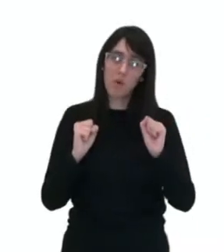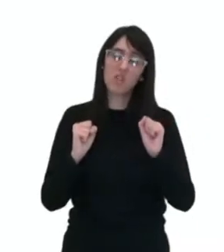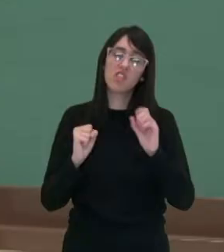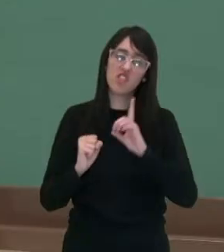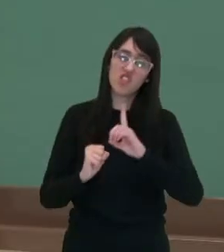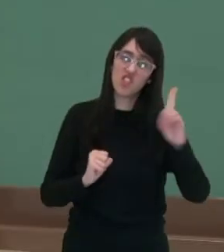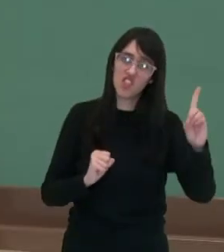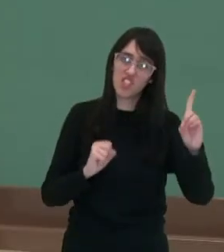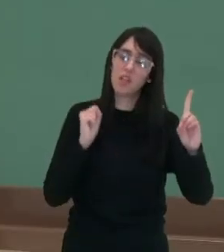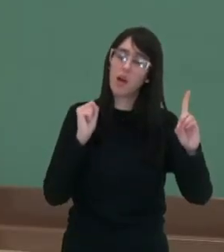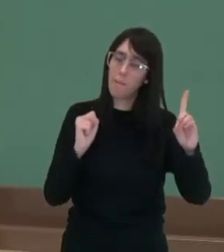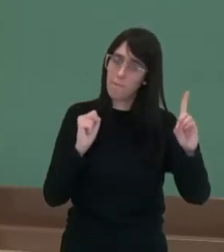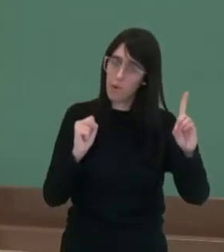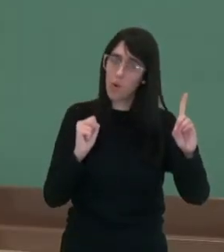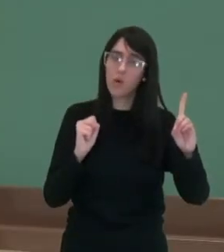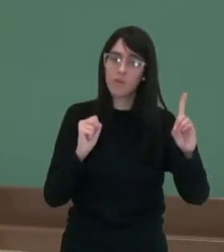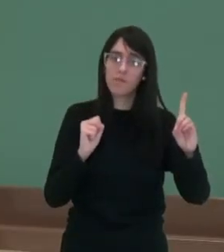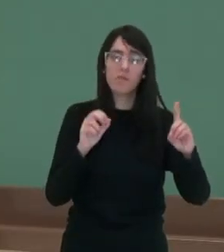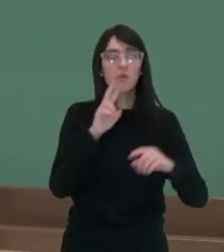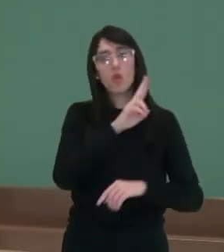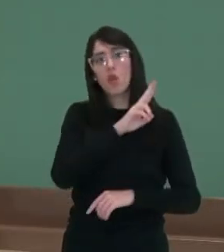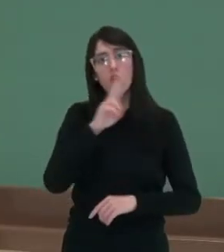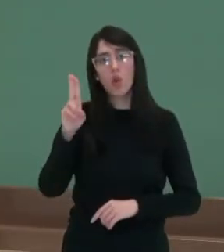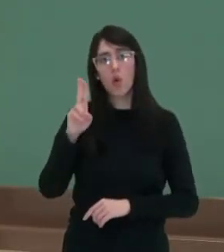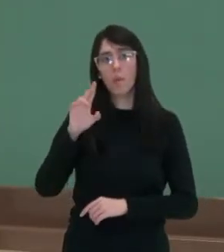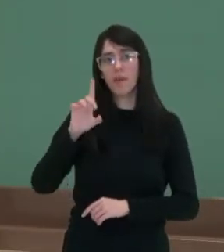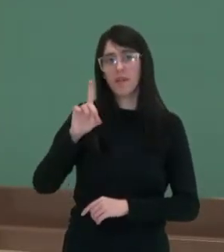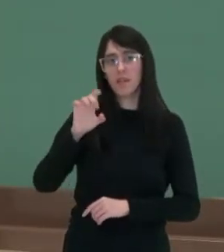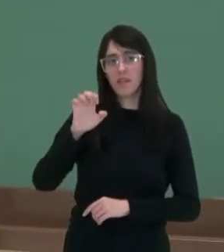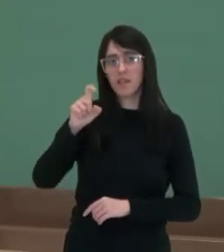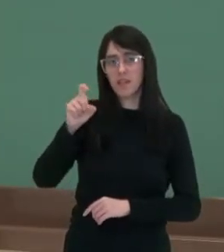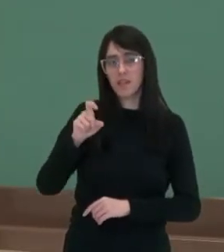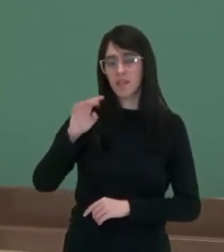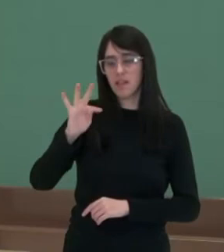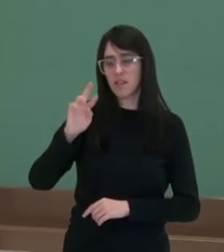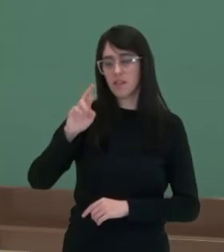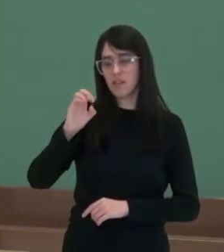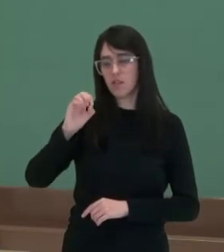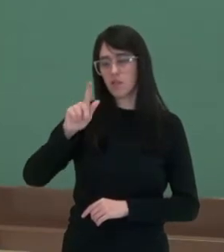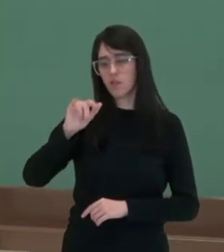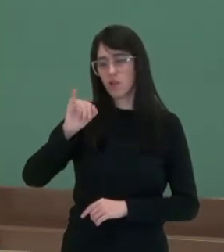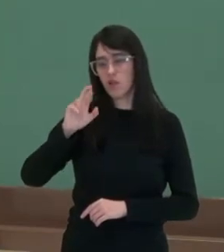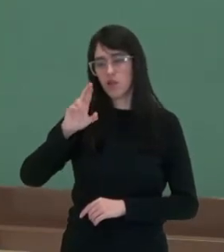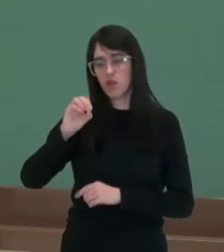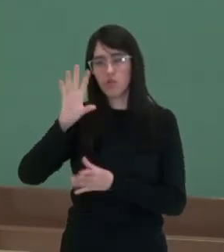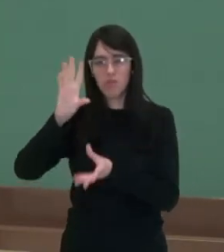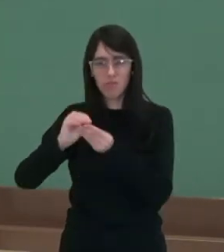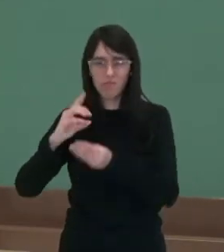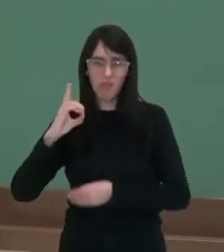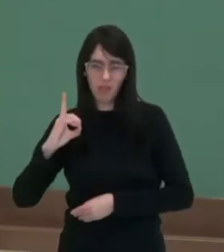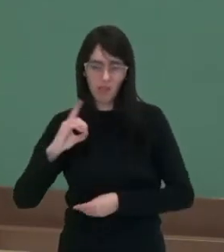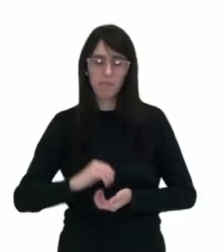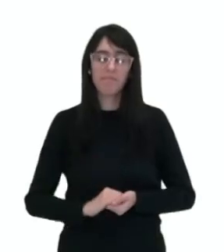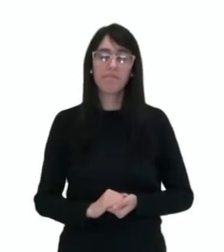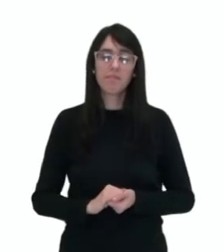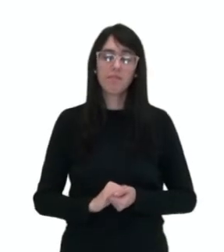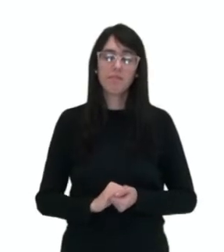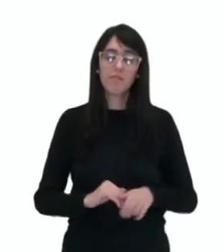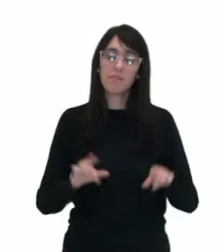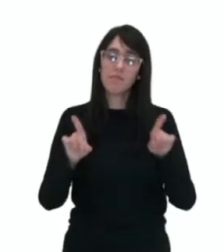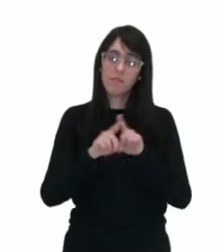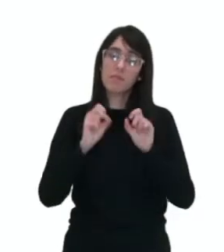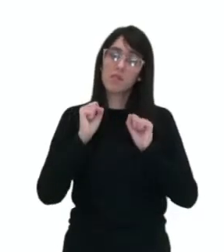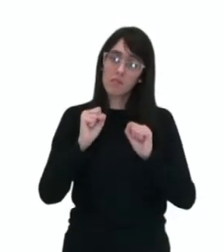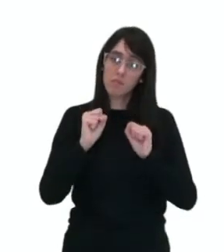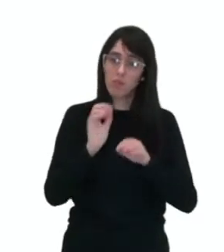para o lado direito, e aí nós chamamos de isômero destrógero, simbolizado pela letra D, e o desvio